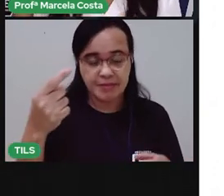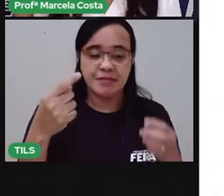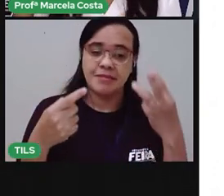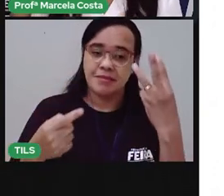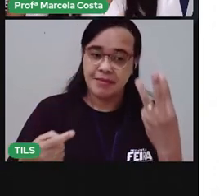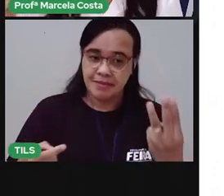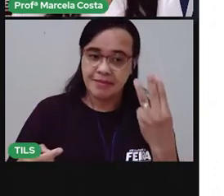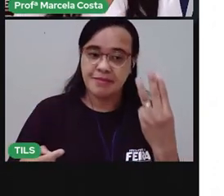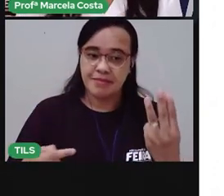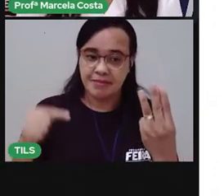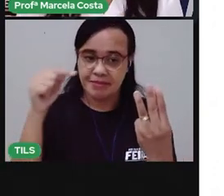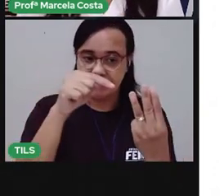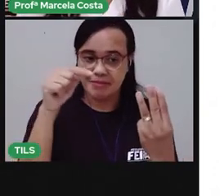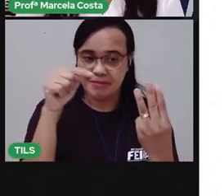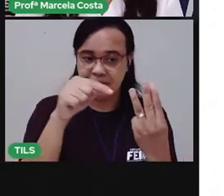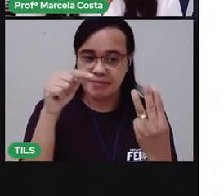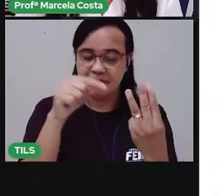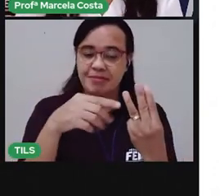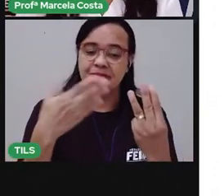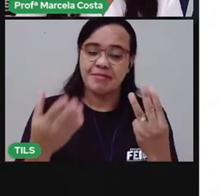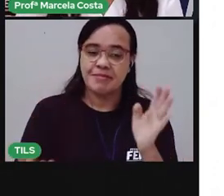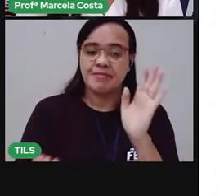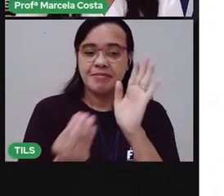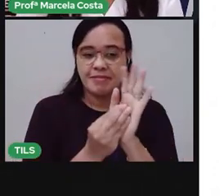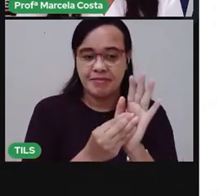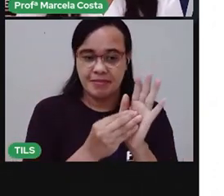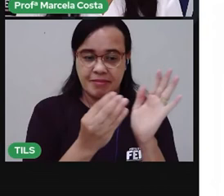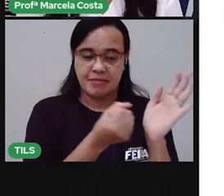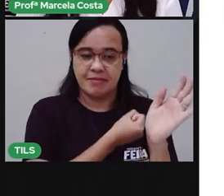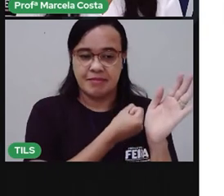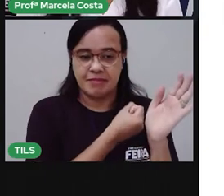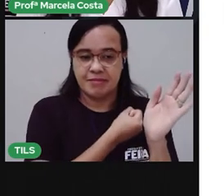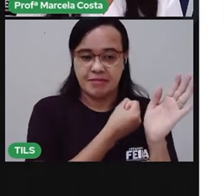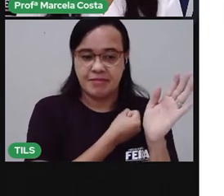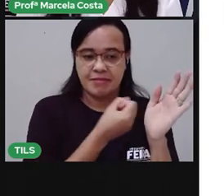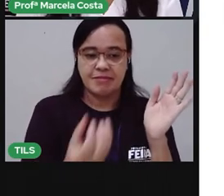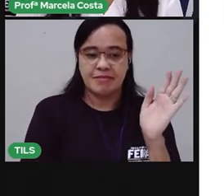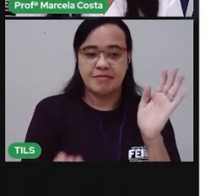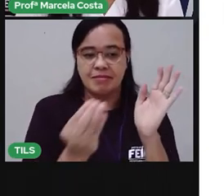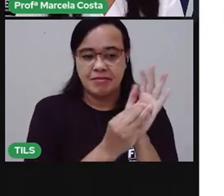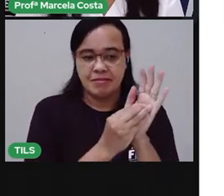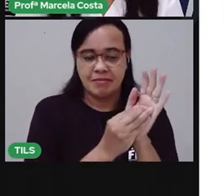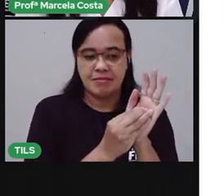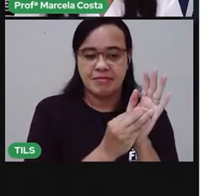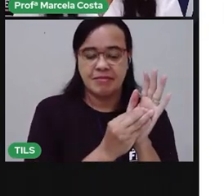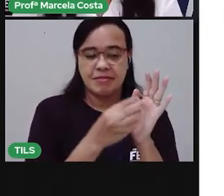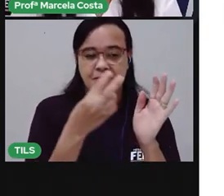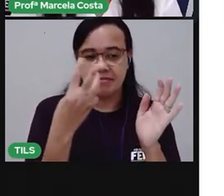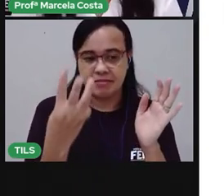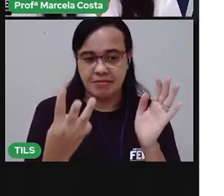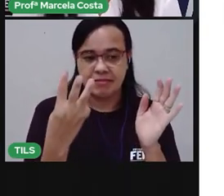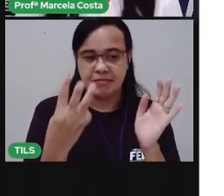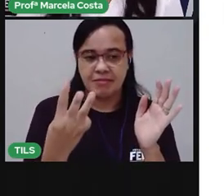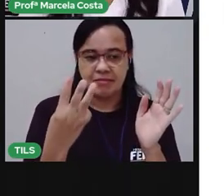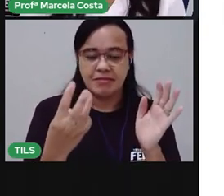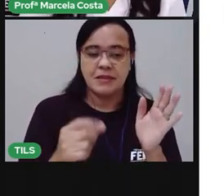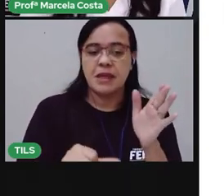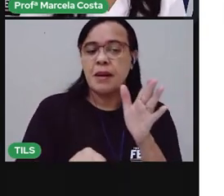Três. Coloca o número três aqui. E qual é a letra inicial?